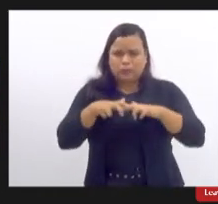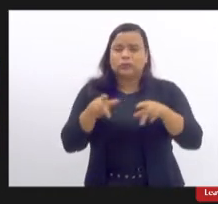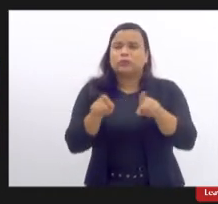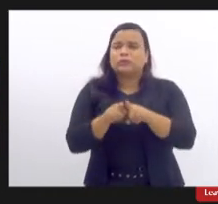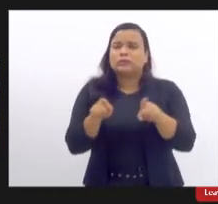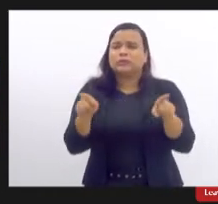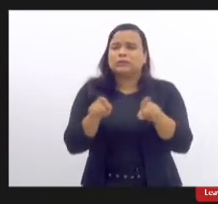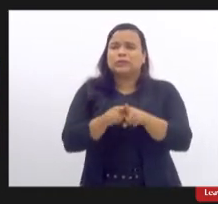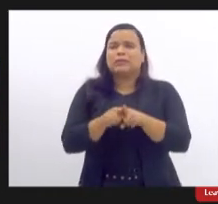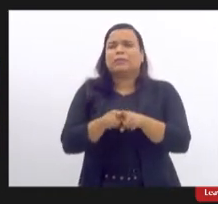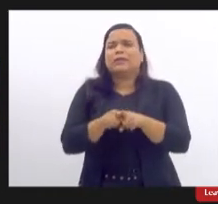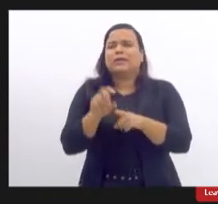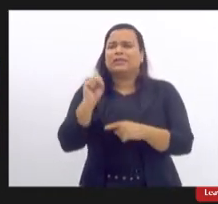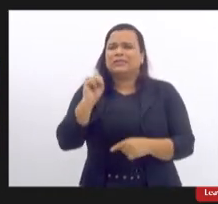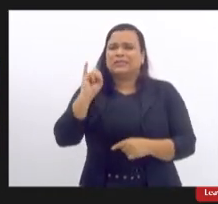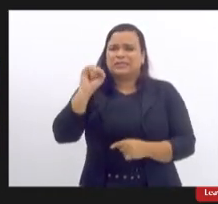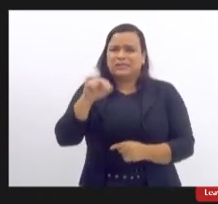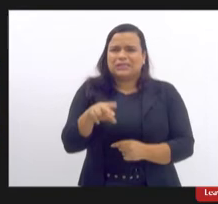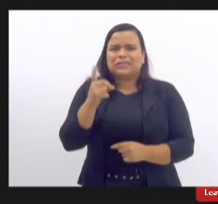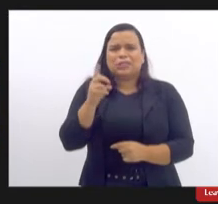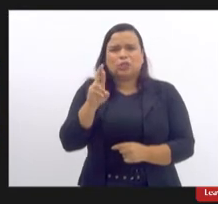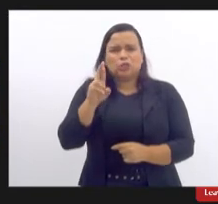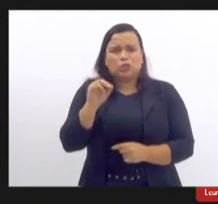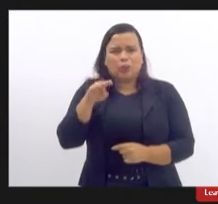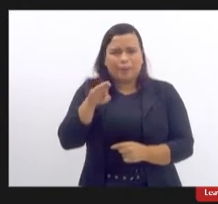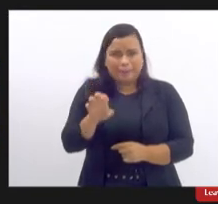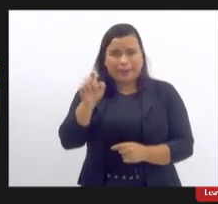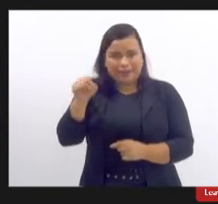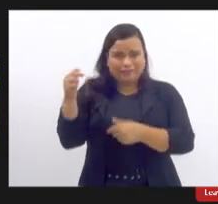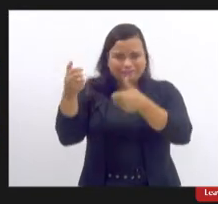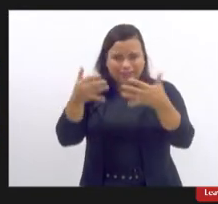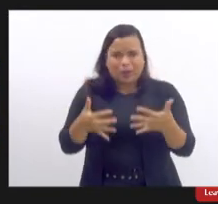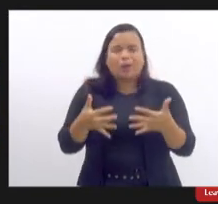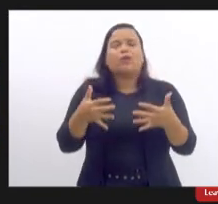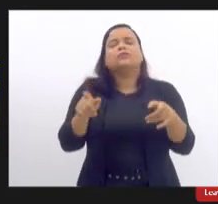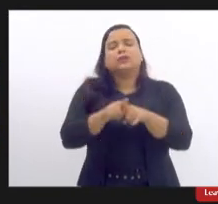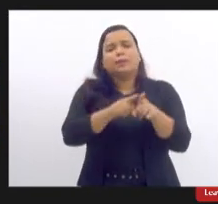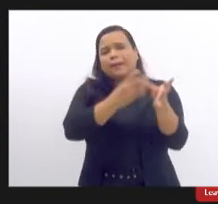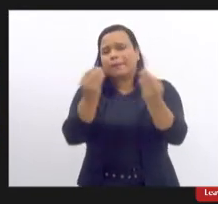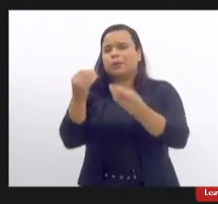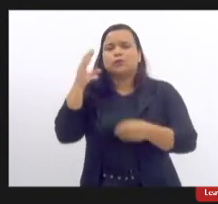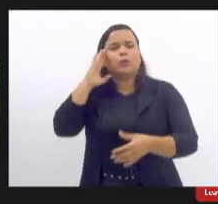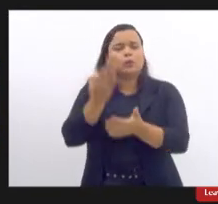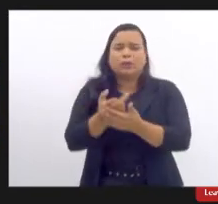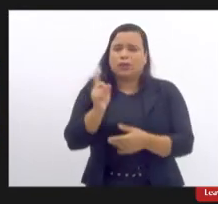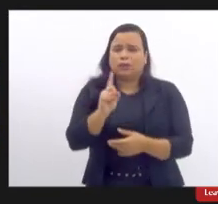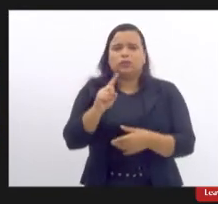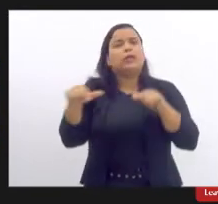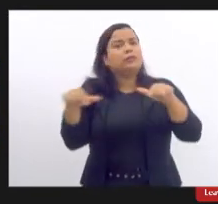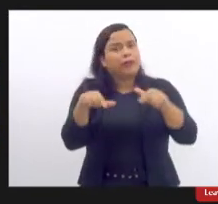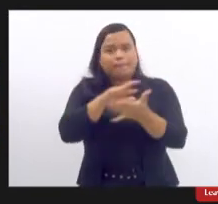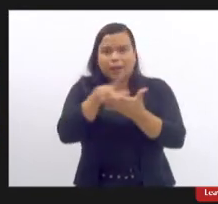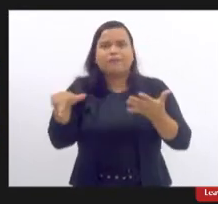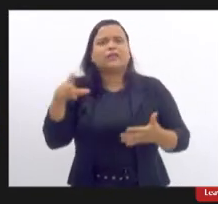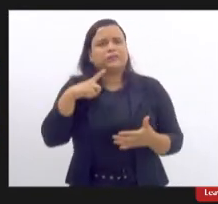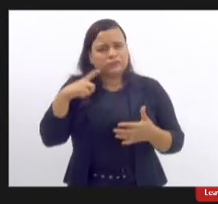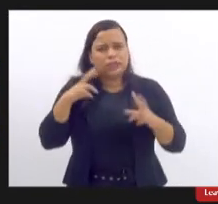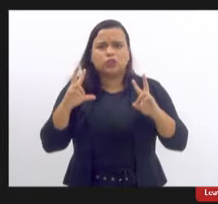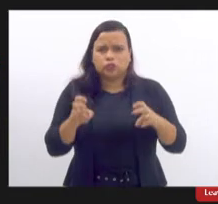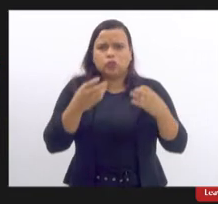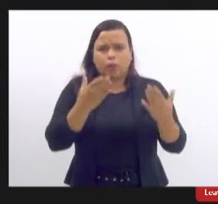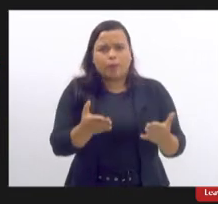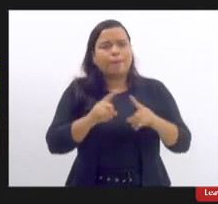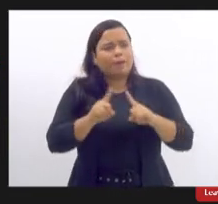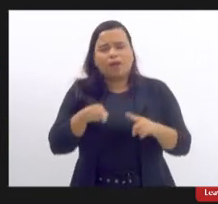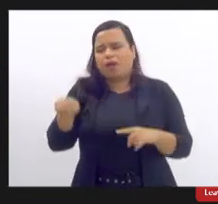sindrome apesar de já terem alguns trabalhos inúmeros trabalhos falando sobre o assunto mas o